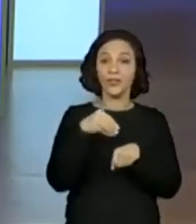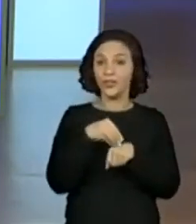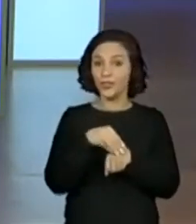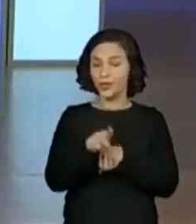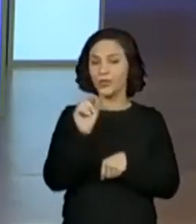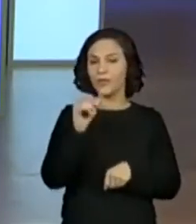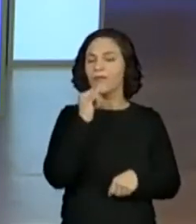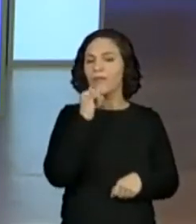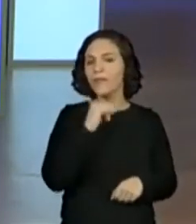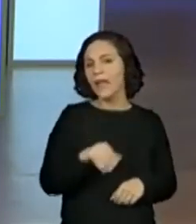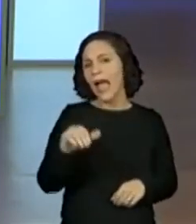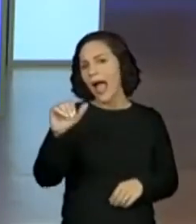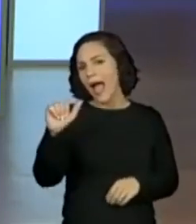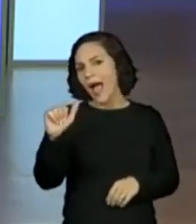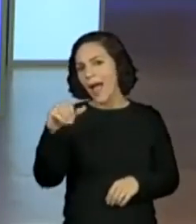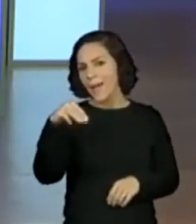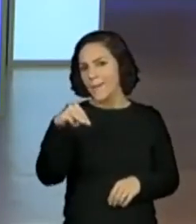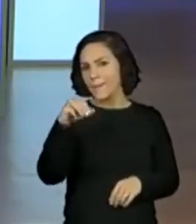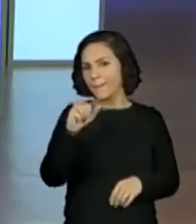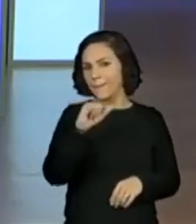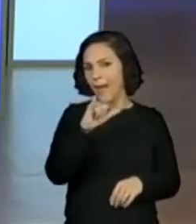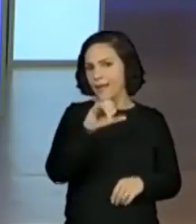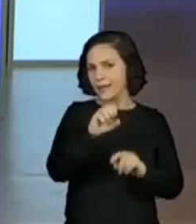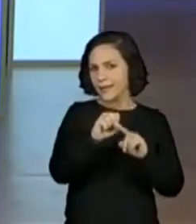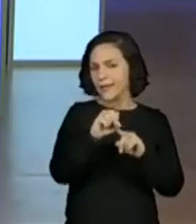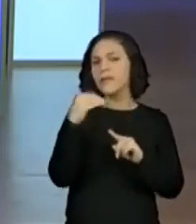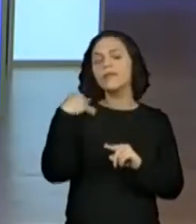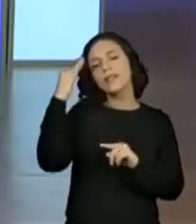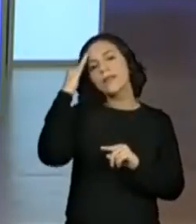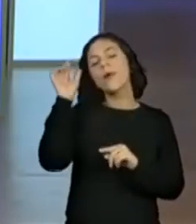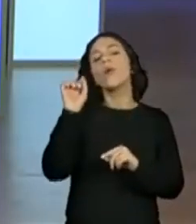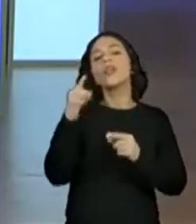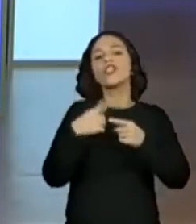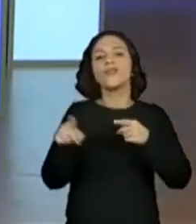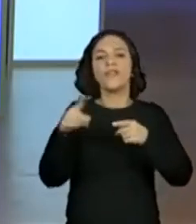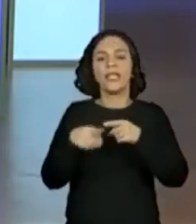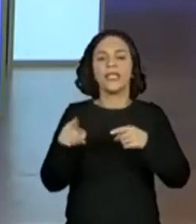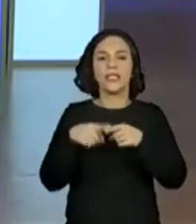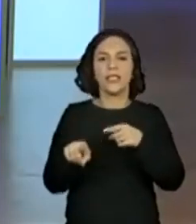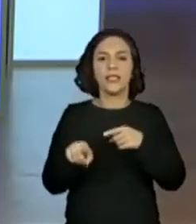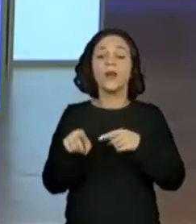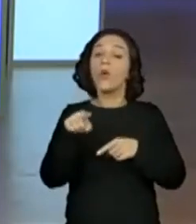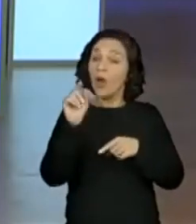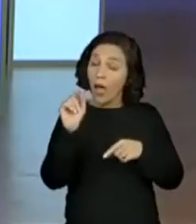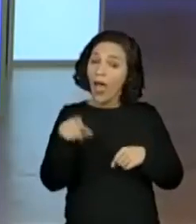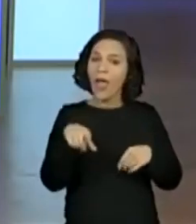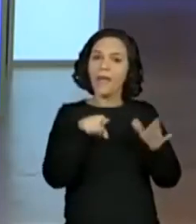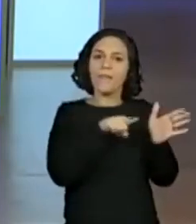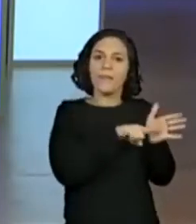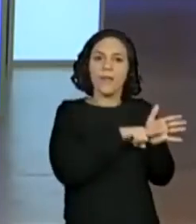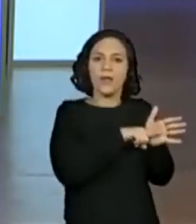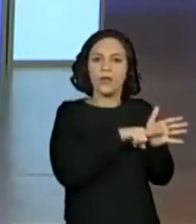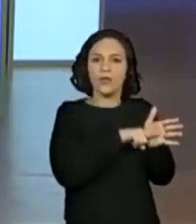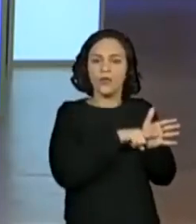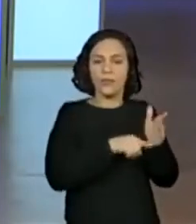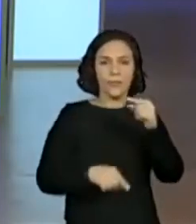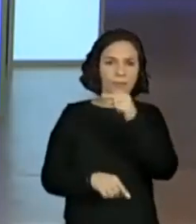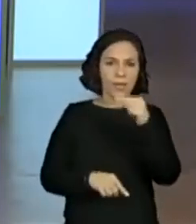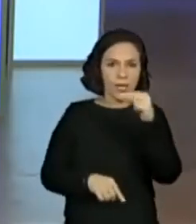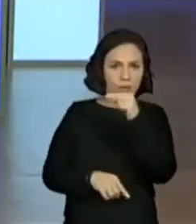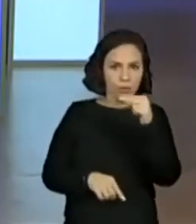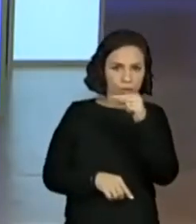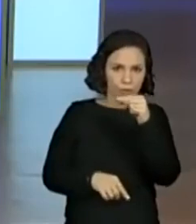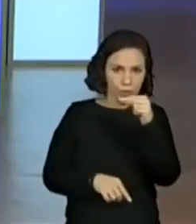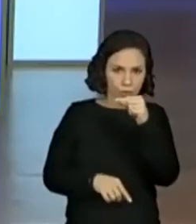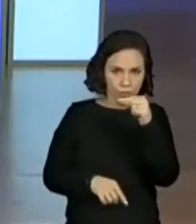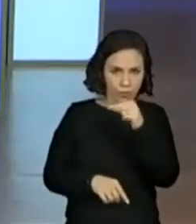quando fala a mais, a gente quer saber a diferença. Se é diferença, é conta de subtração, do tracinho, a de menos, né,